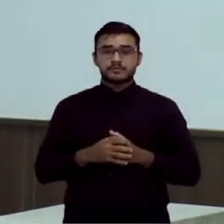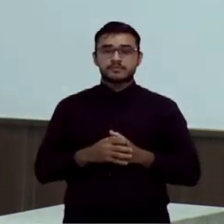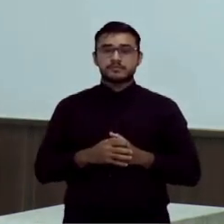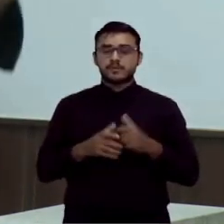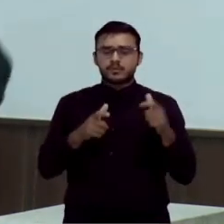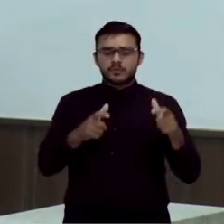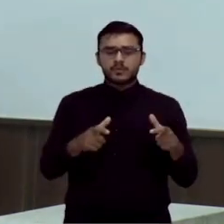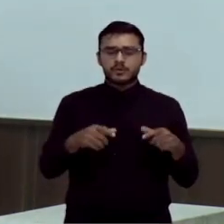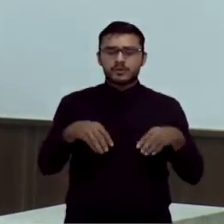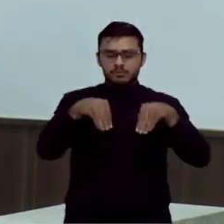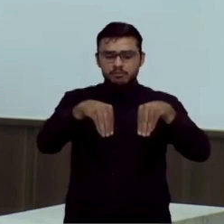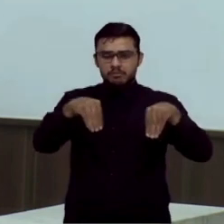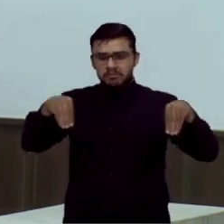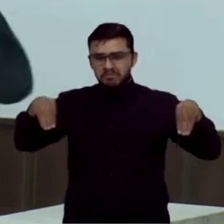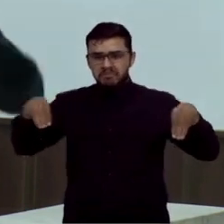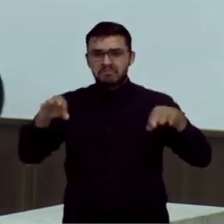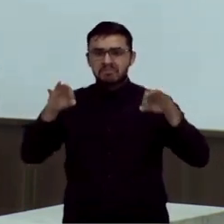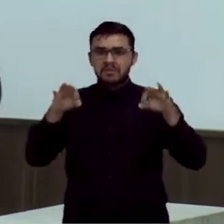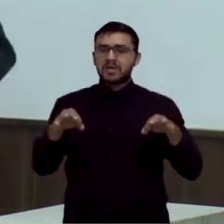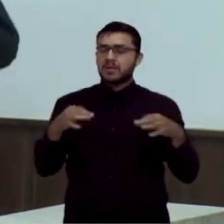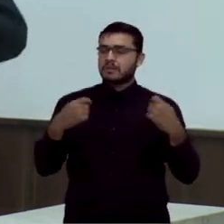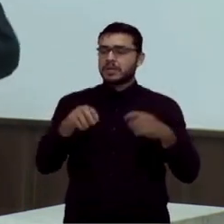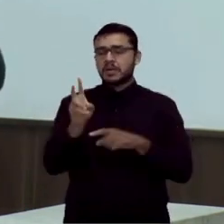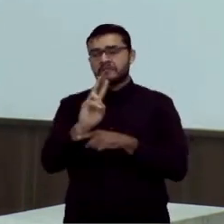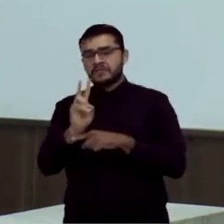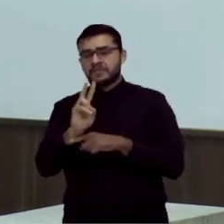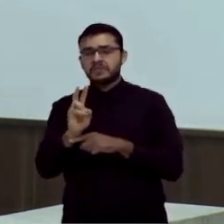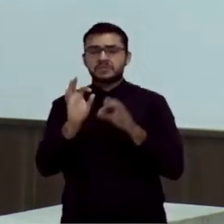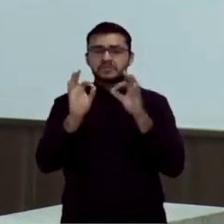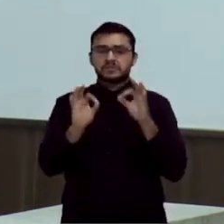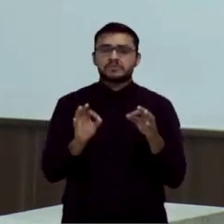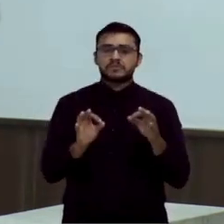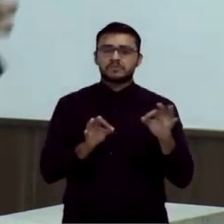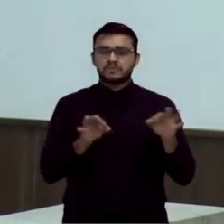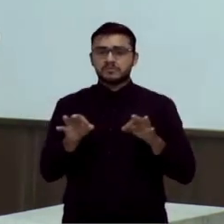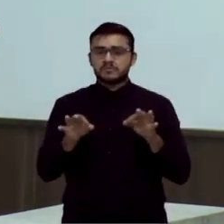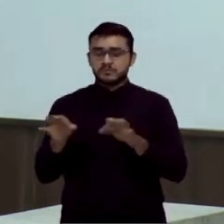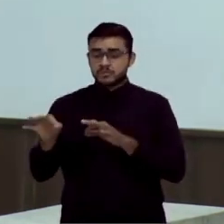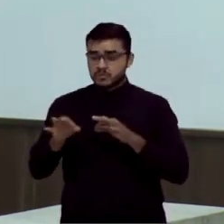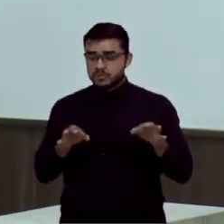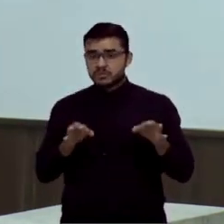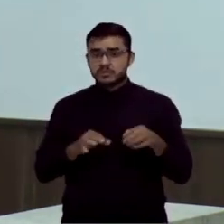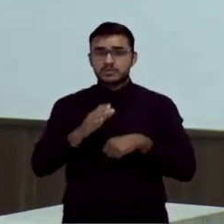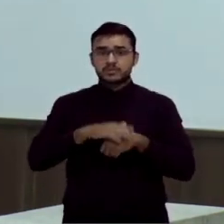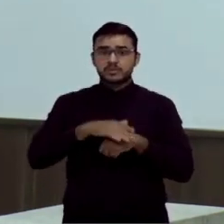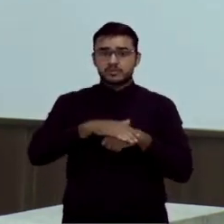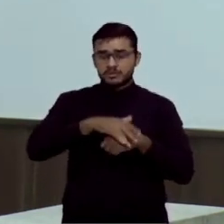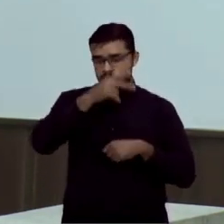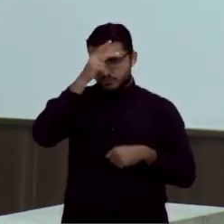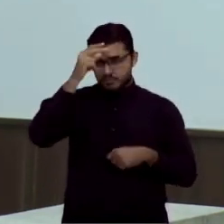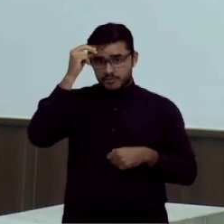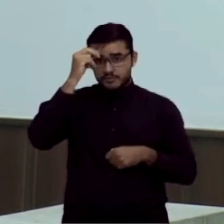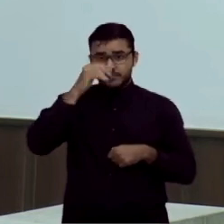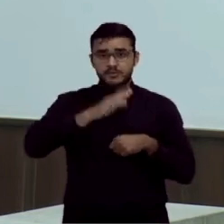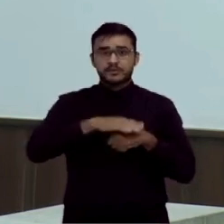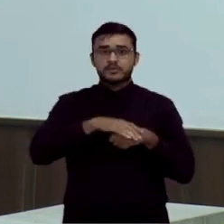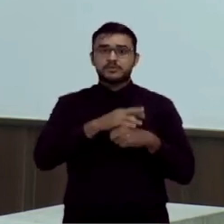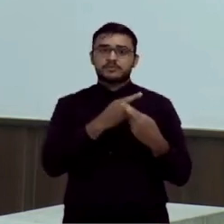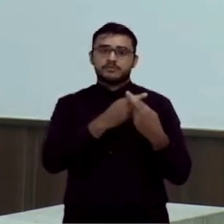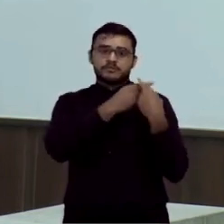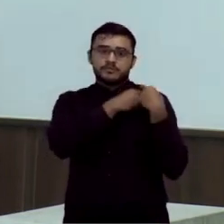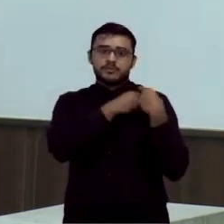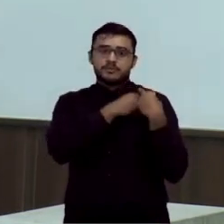ali, fiscalizar ali, fazer isso e tal. Quer dizer, era instrumentalização da área. Que cabe à